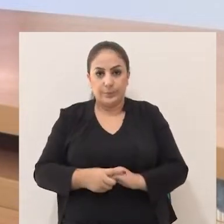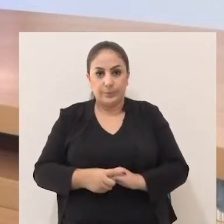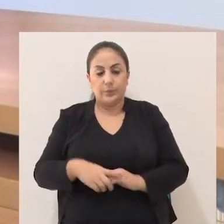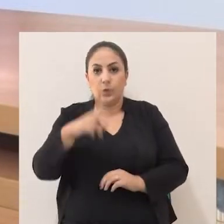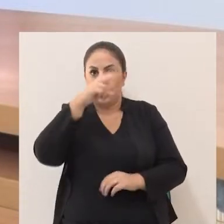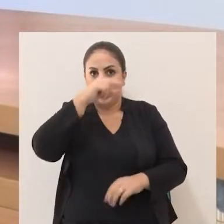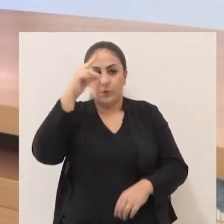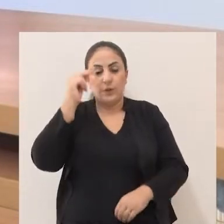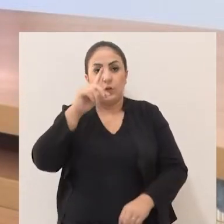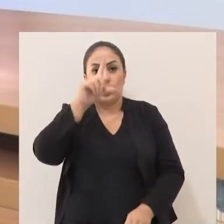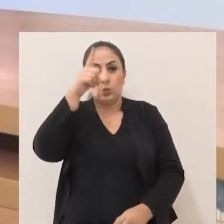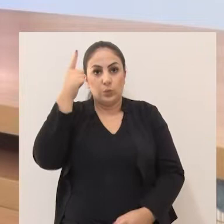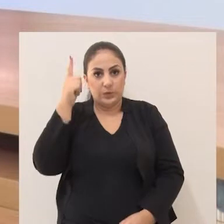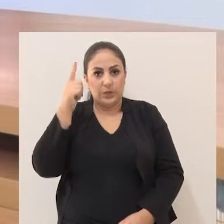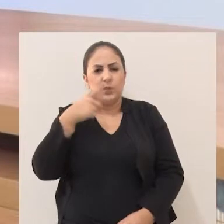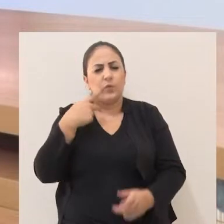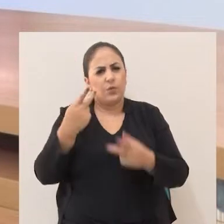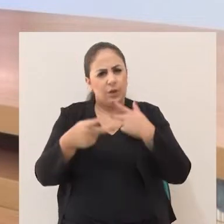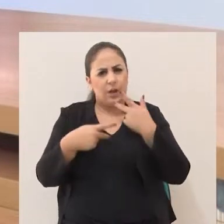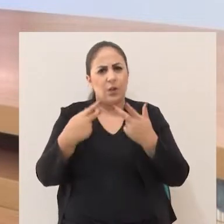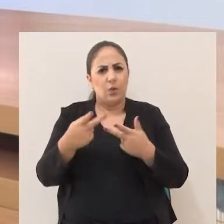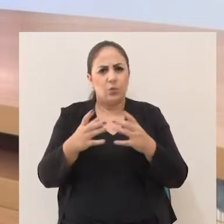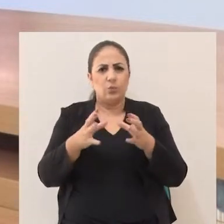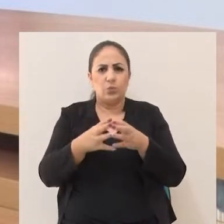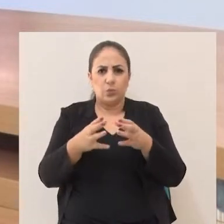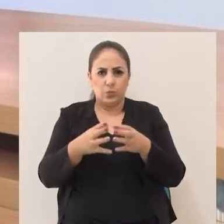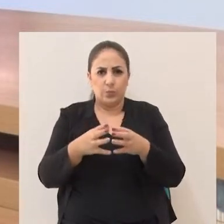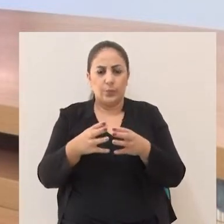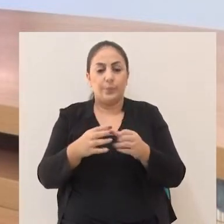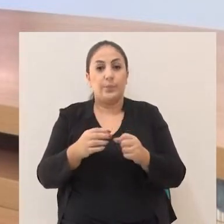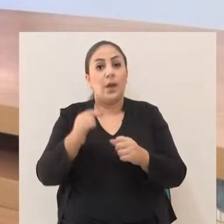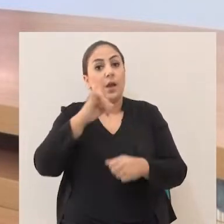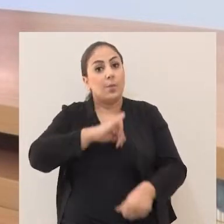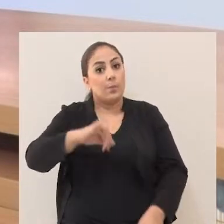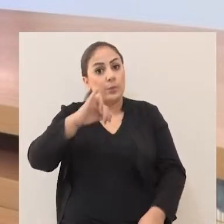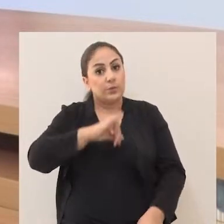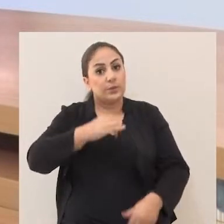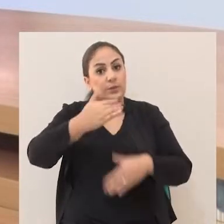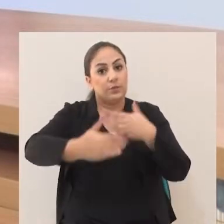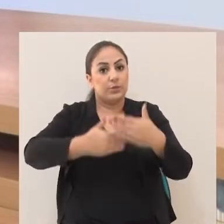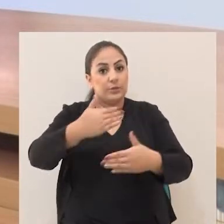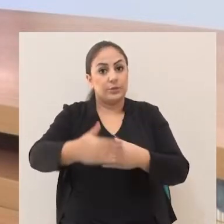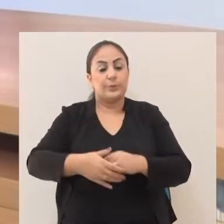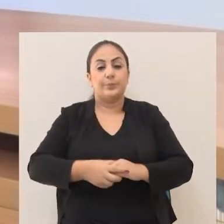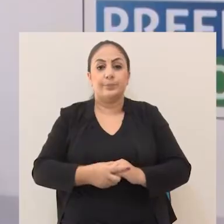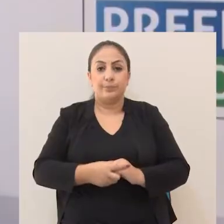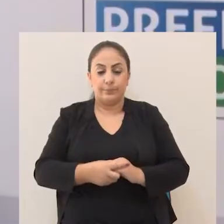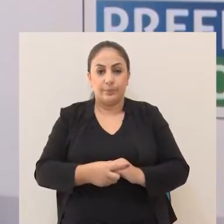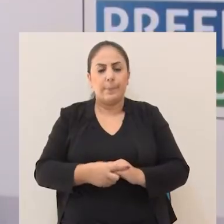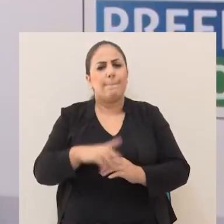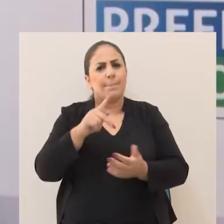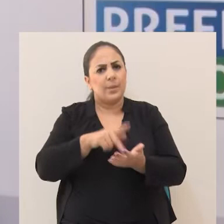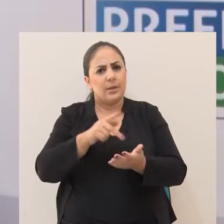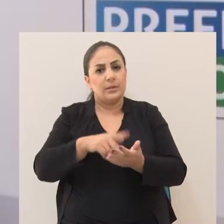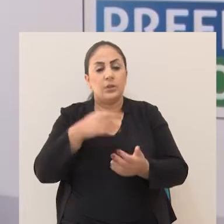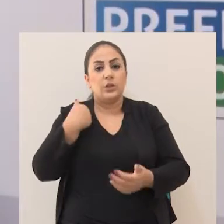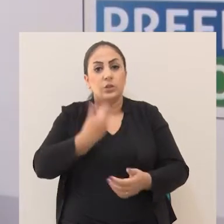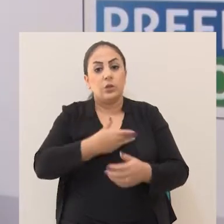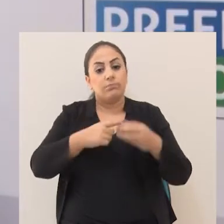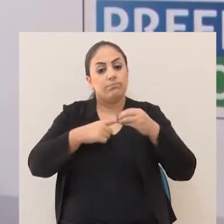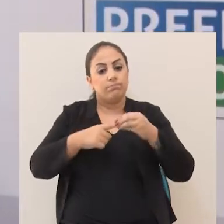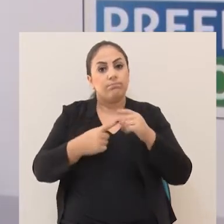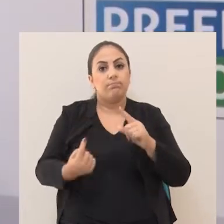Fundo. O prefeito Luciano Azevedo falou à nossa equipe sobre este importante avanço. Olha, na verdade, nós